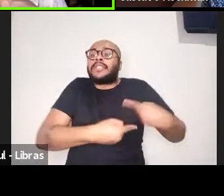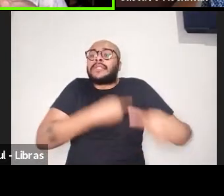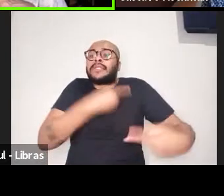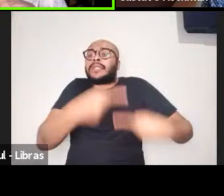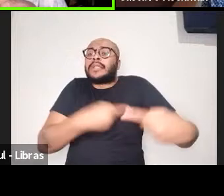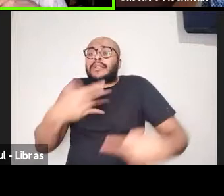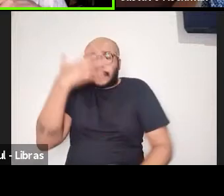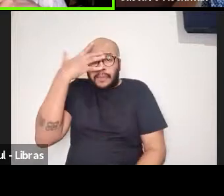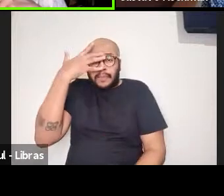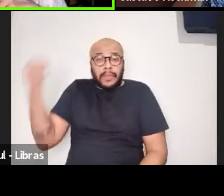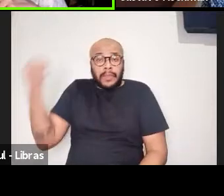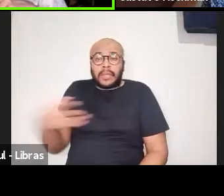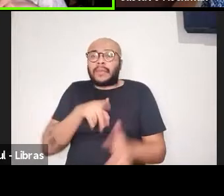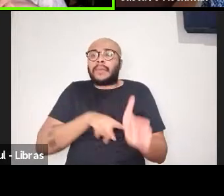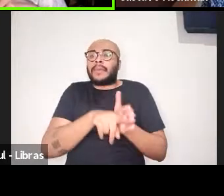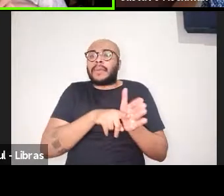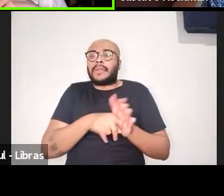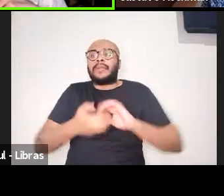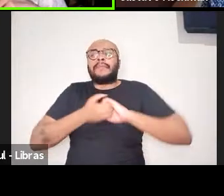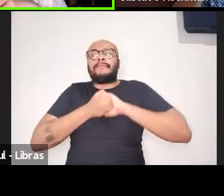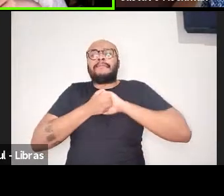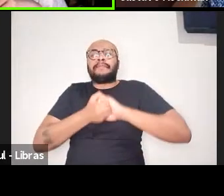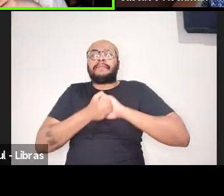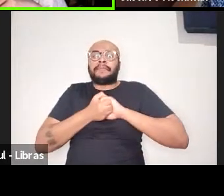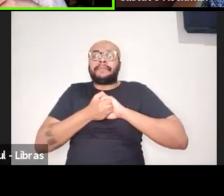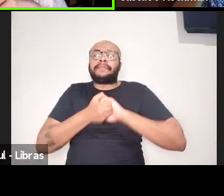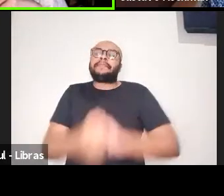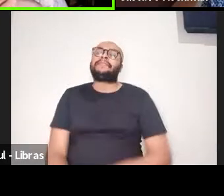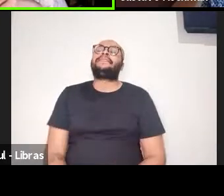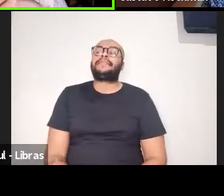ninguém solta a mão de ninguém.